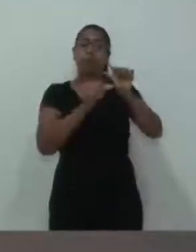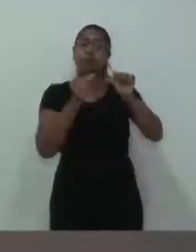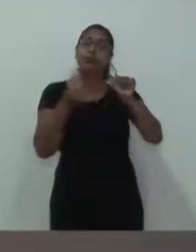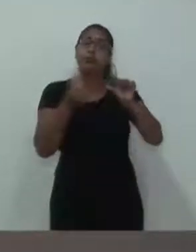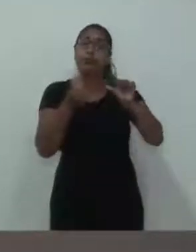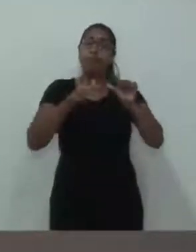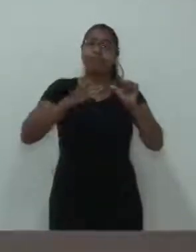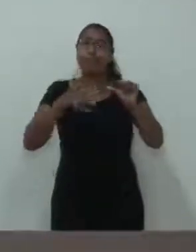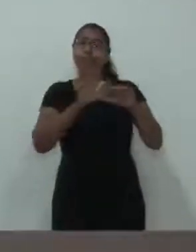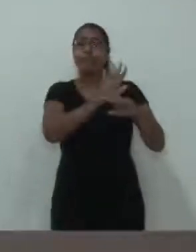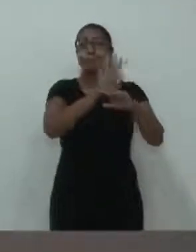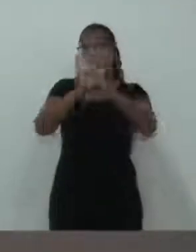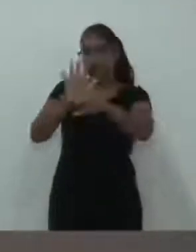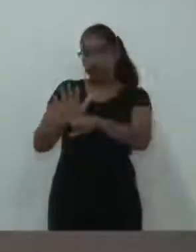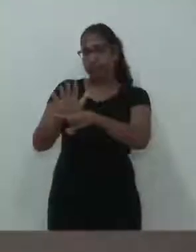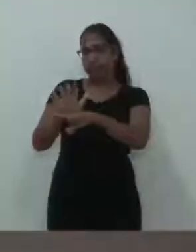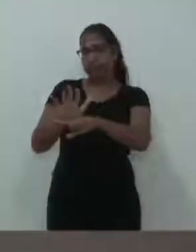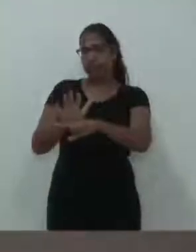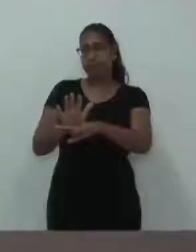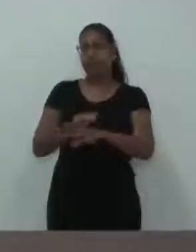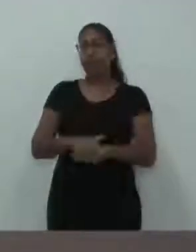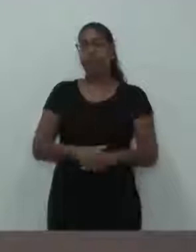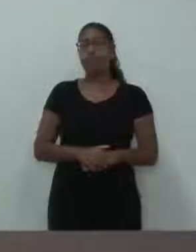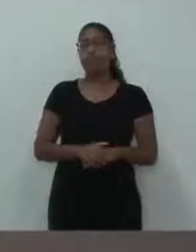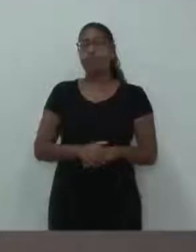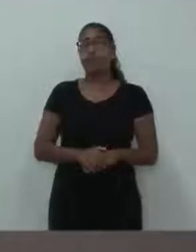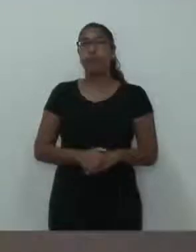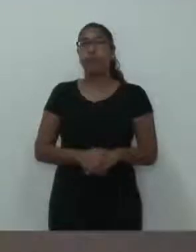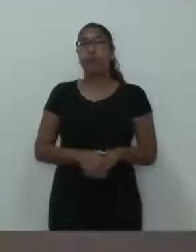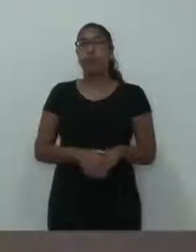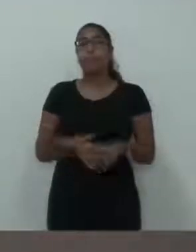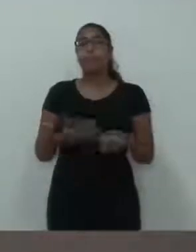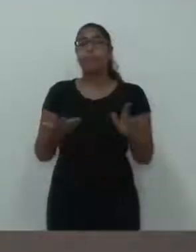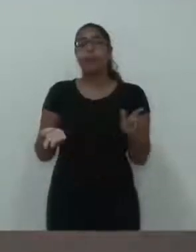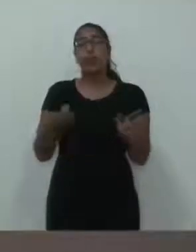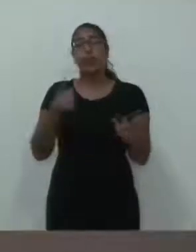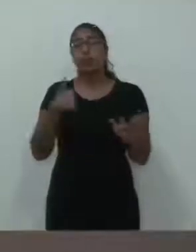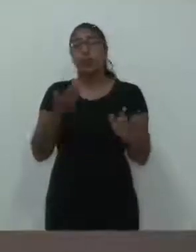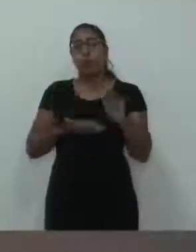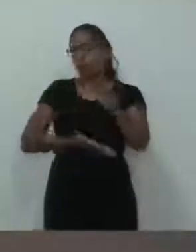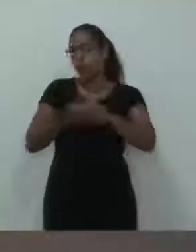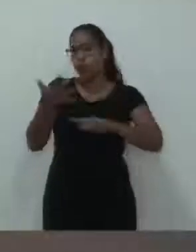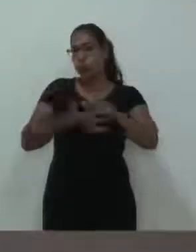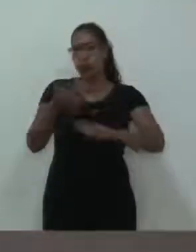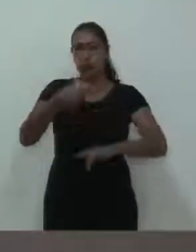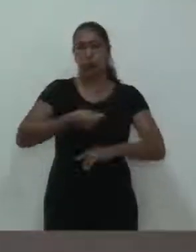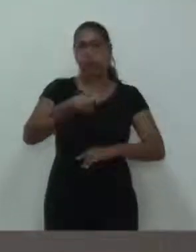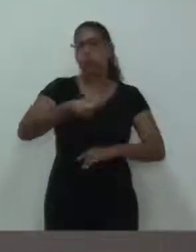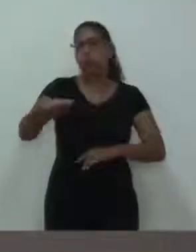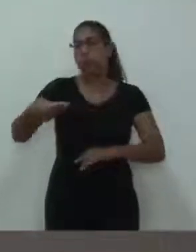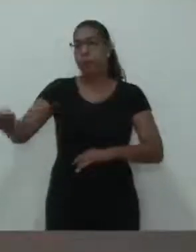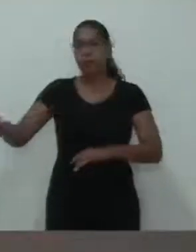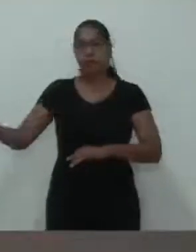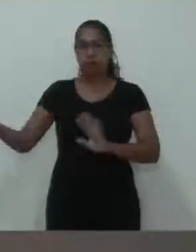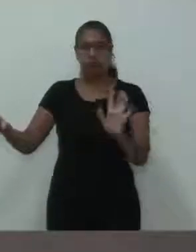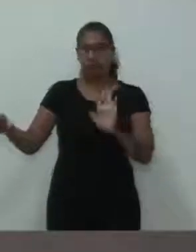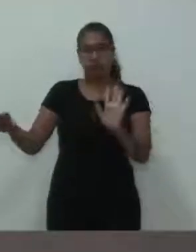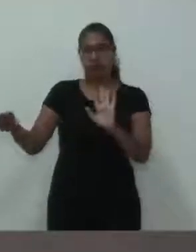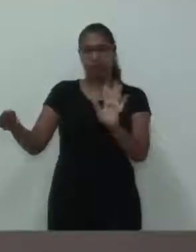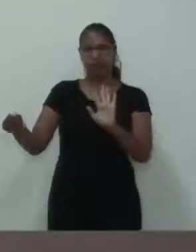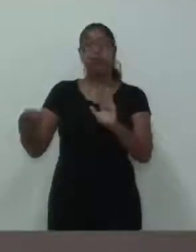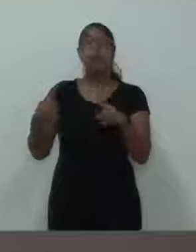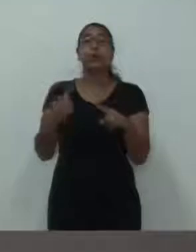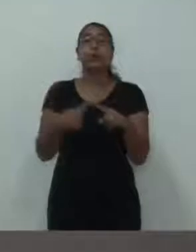município. Eu não vou passar nenhum documento aos nobres pares, porque esse projeto, ele acaba,